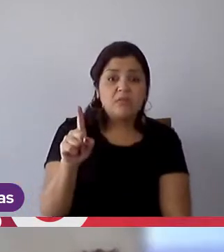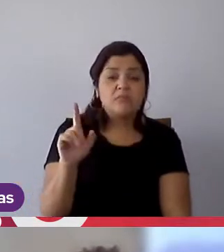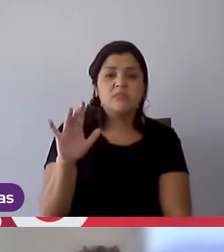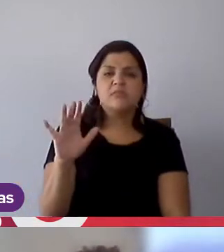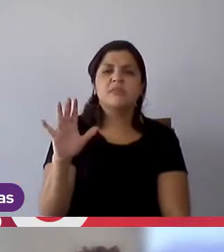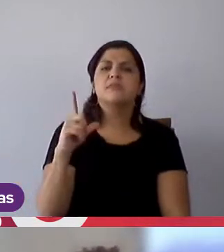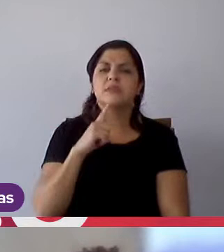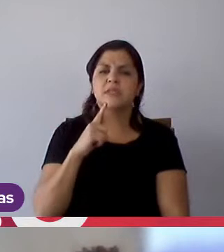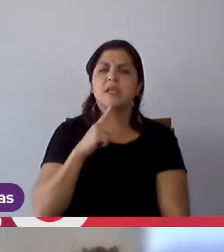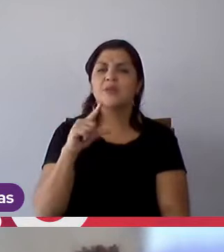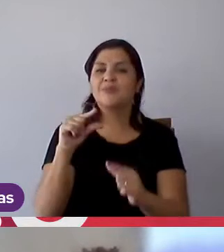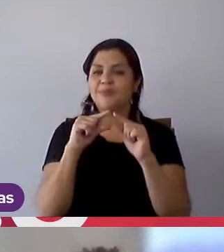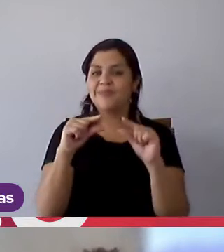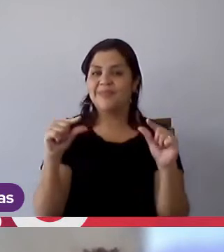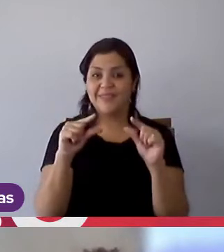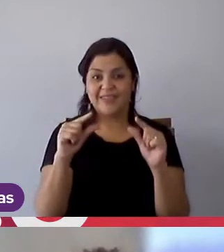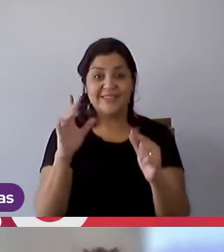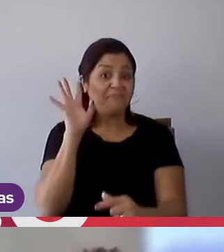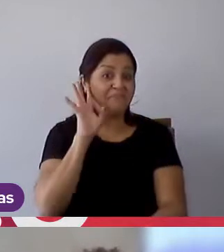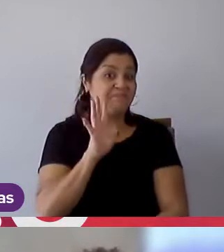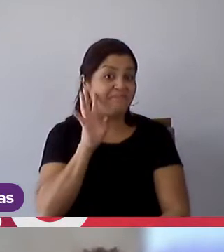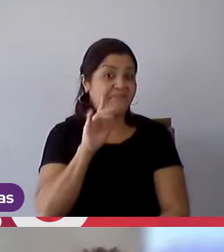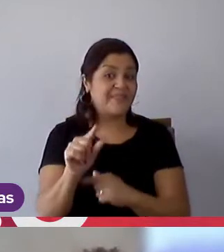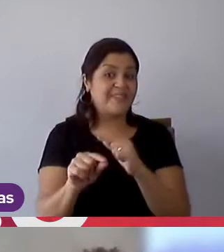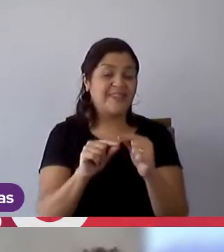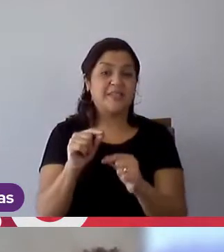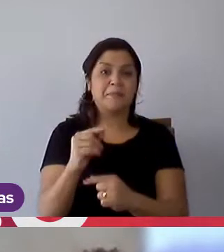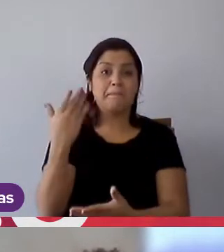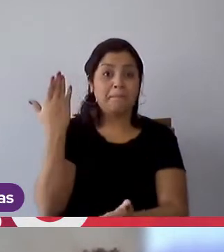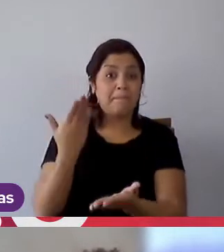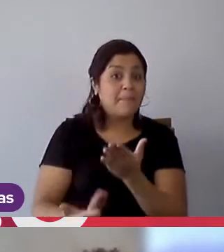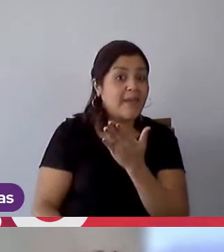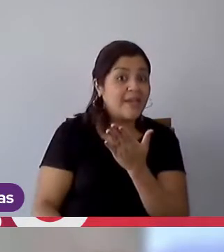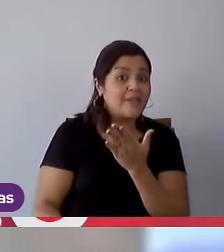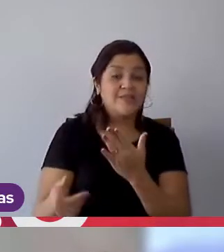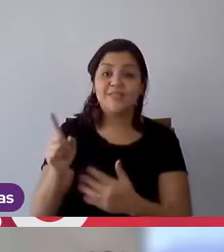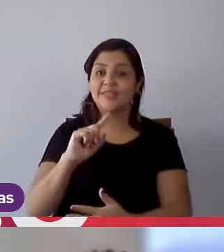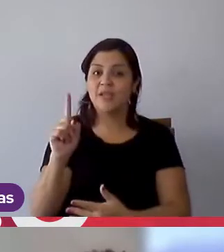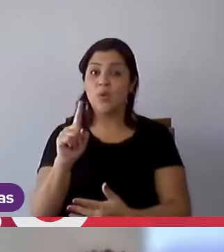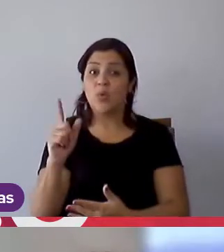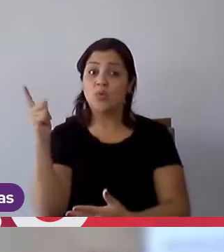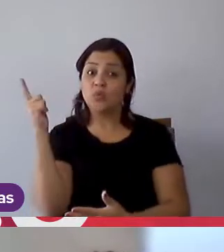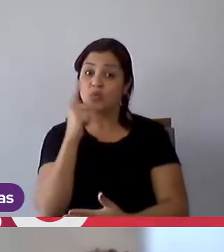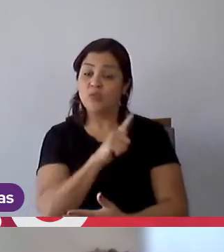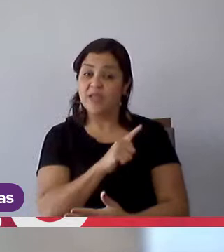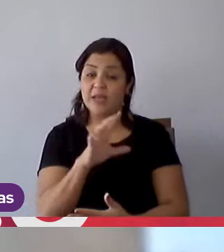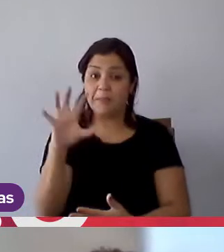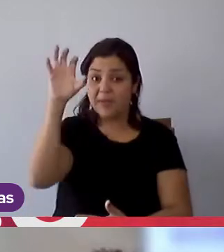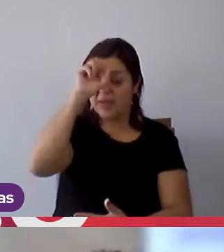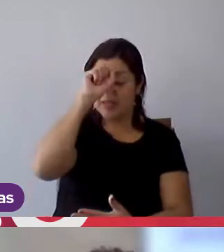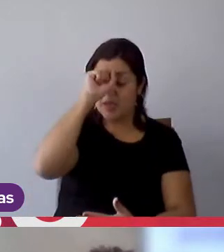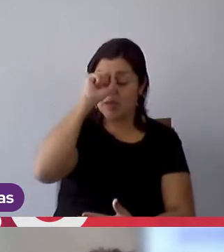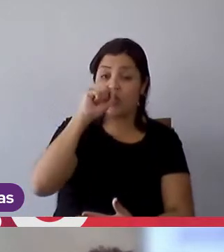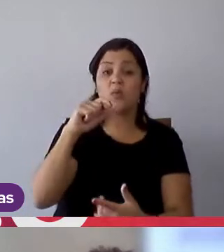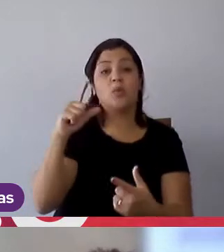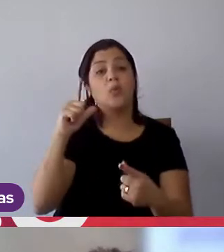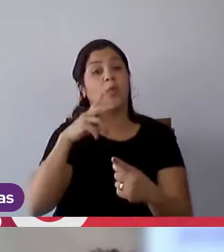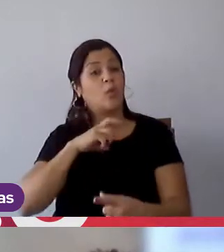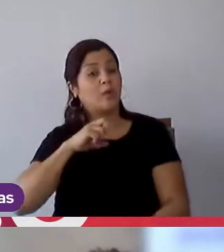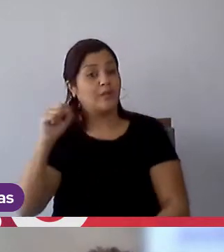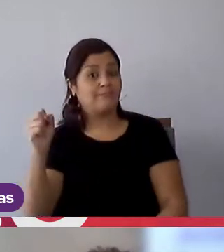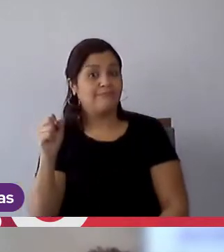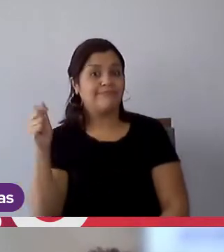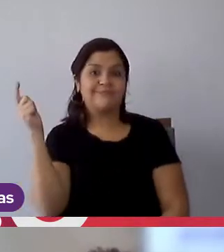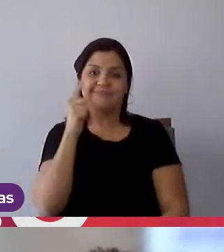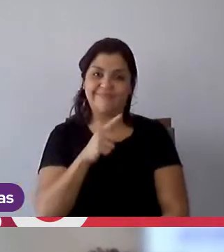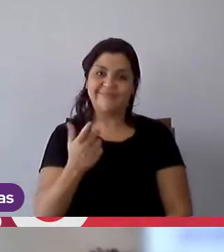existe uma frase muito legal, a gente nunca perde, ou a gente ganha, ou a gente aprende, então leve isso para a vida de vocês, ou a gente ganha, ou